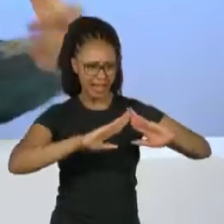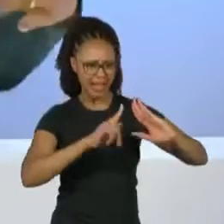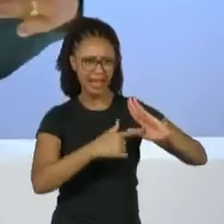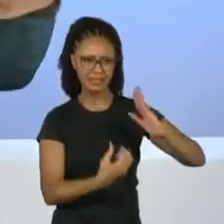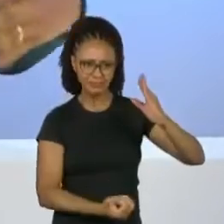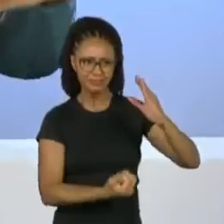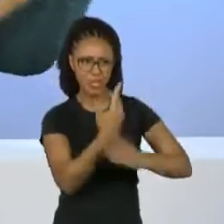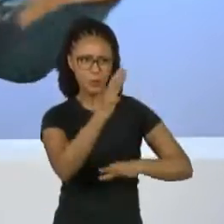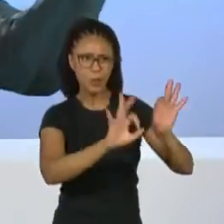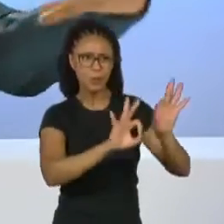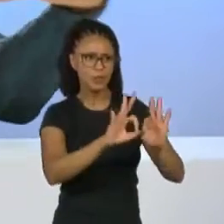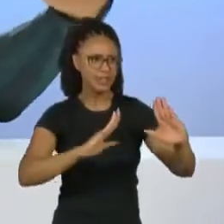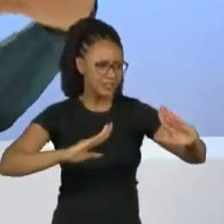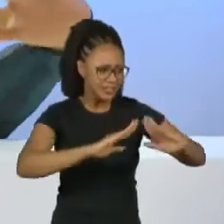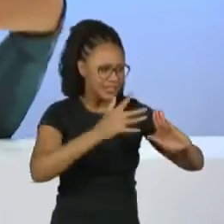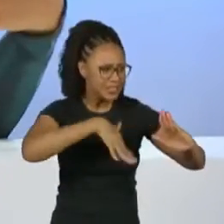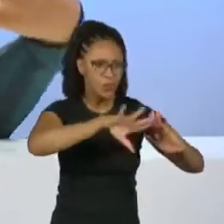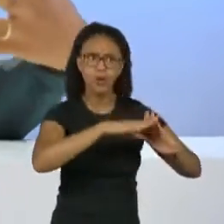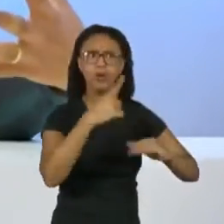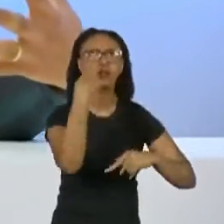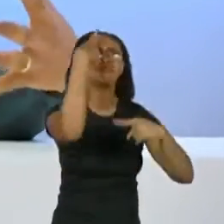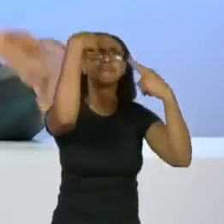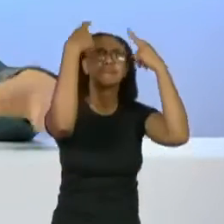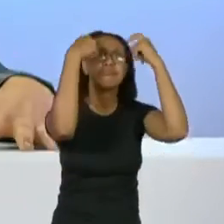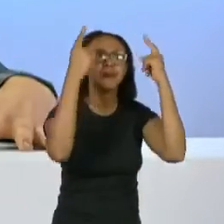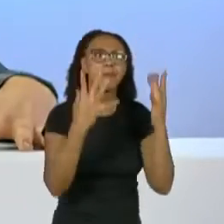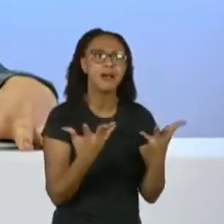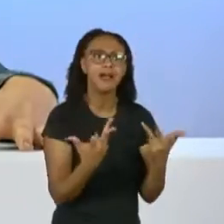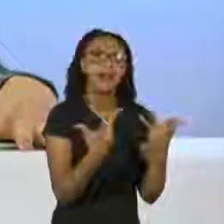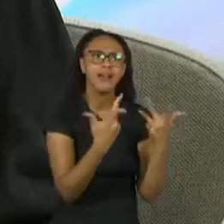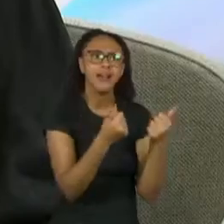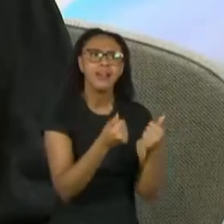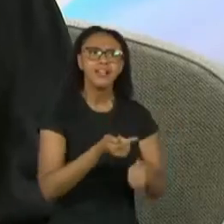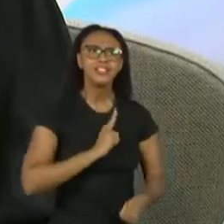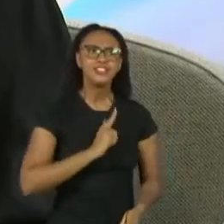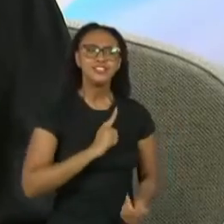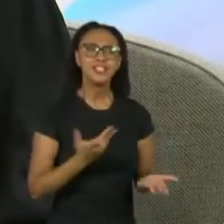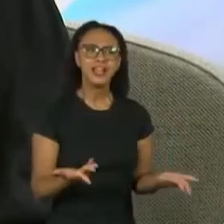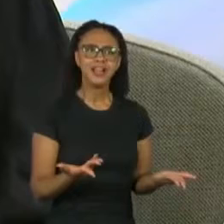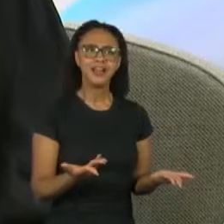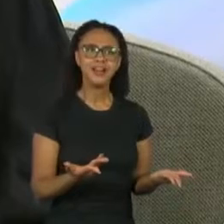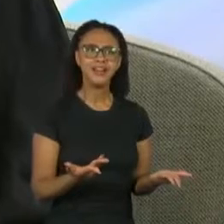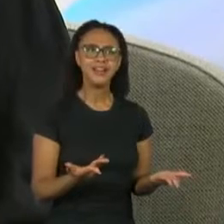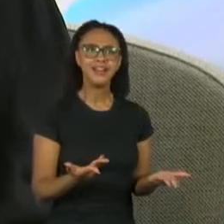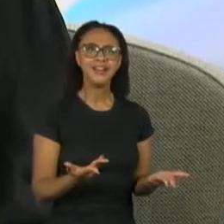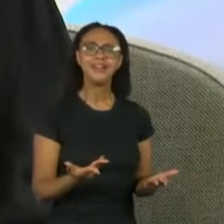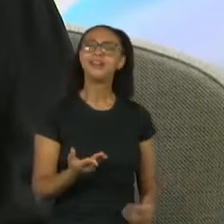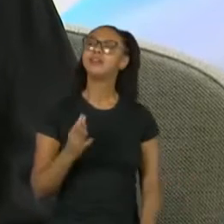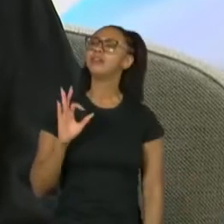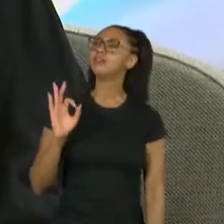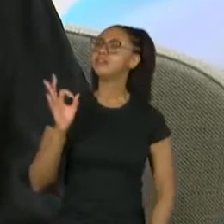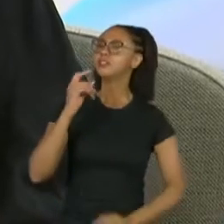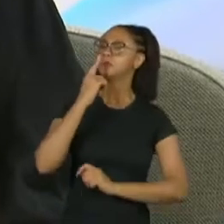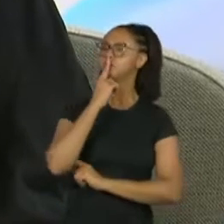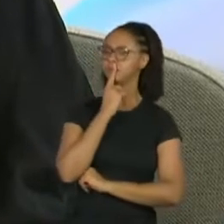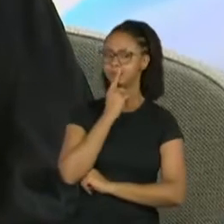desse lugar tão produtivo com só gente talentosa dessa república? É verdade.